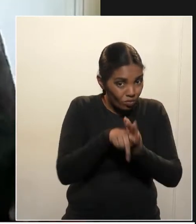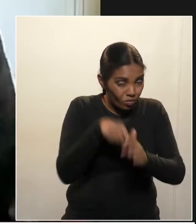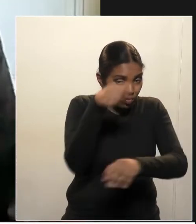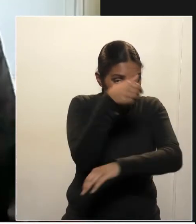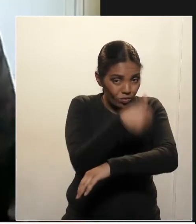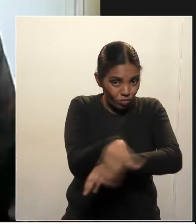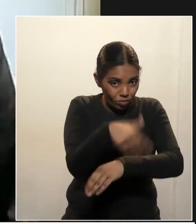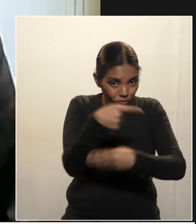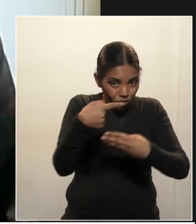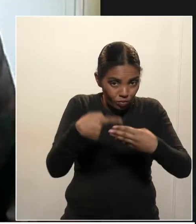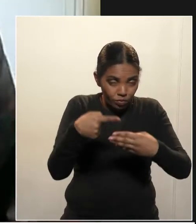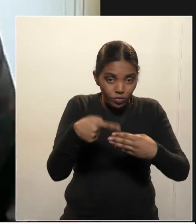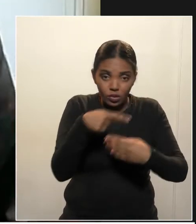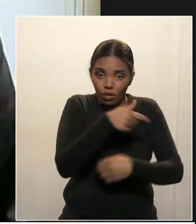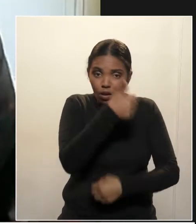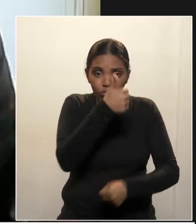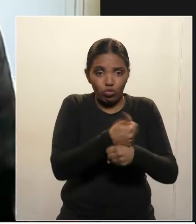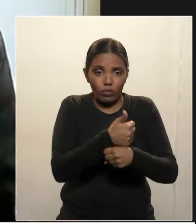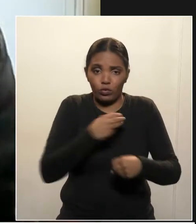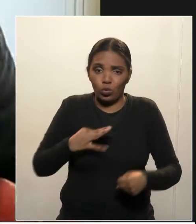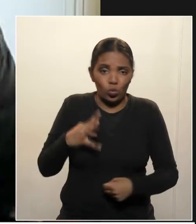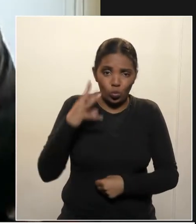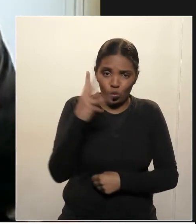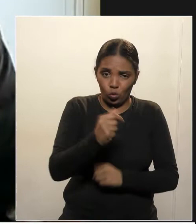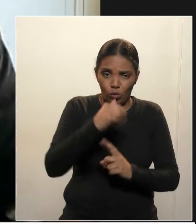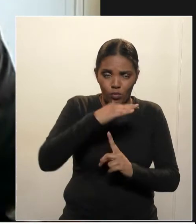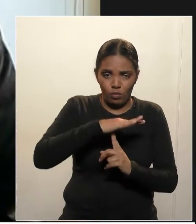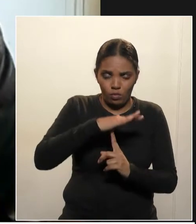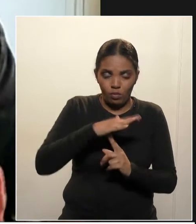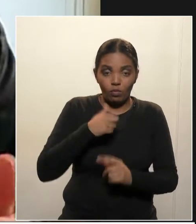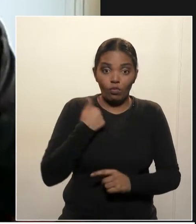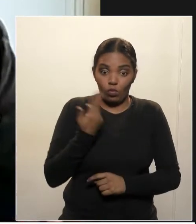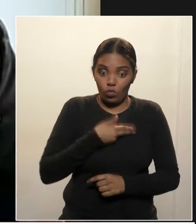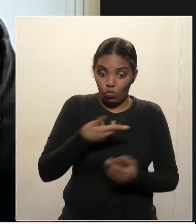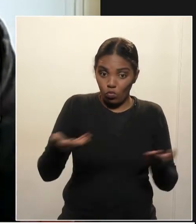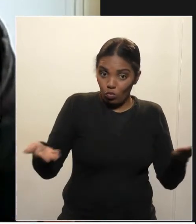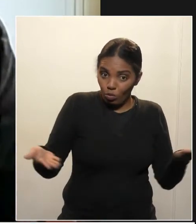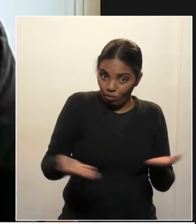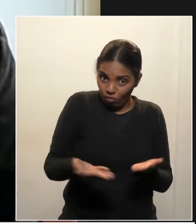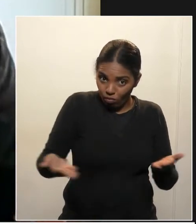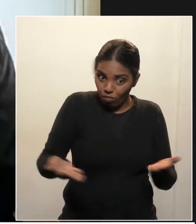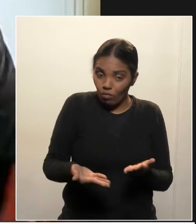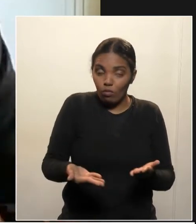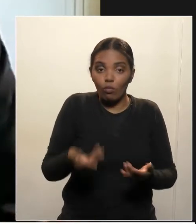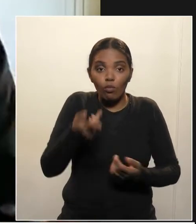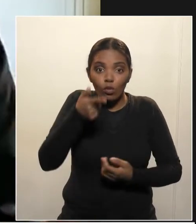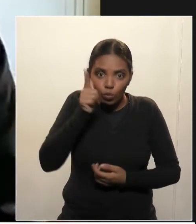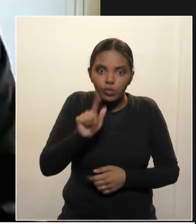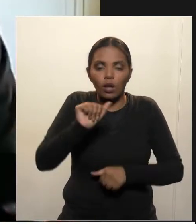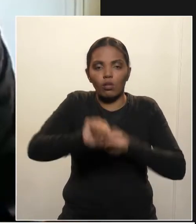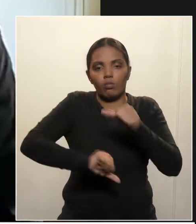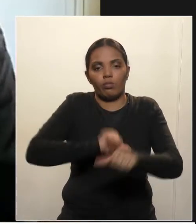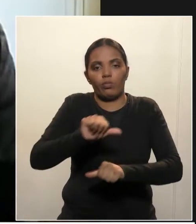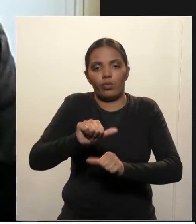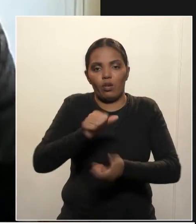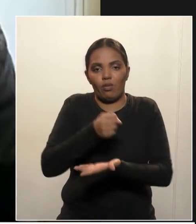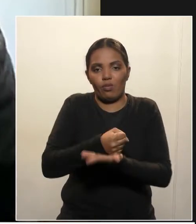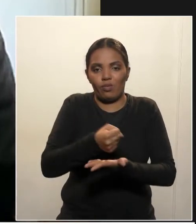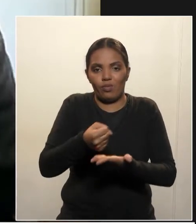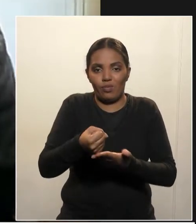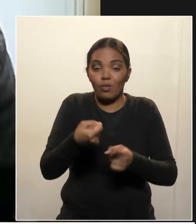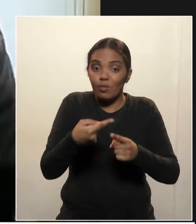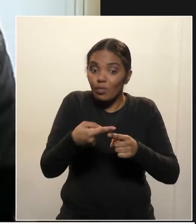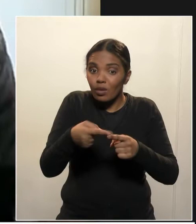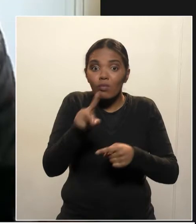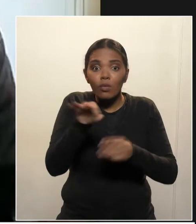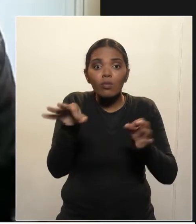do pedágio no Paraná e hoje nós temos a possibilidade de mudar, já que a concessão